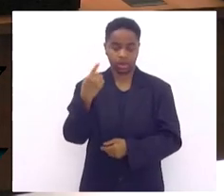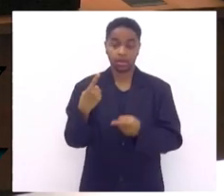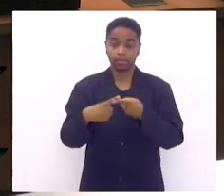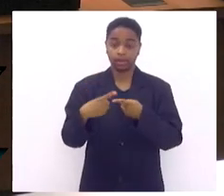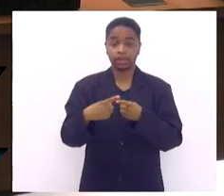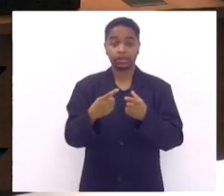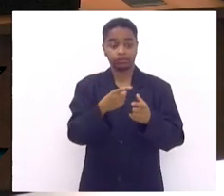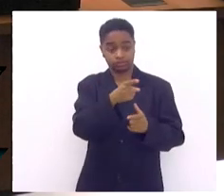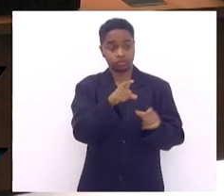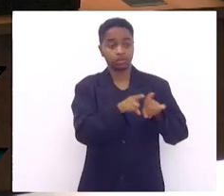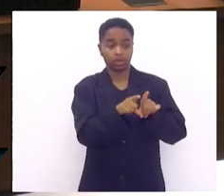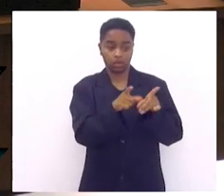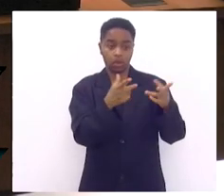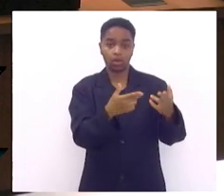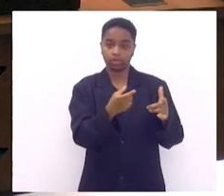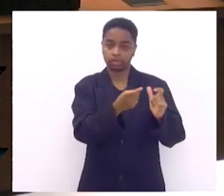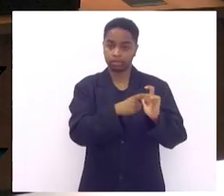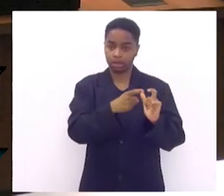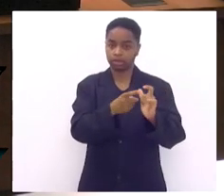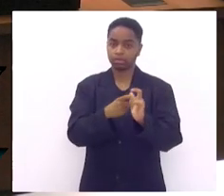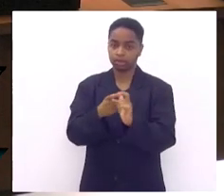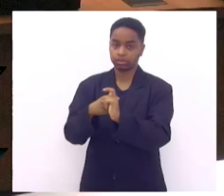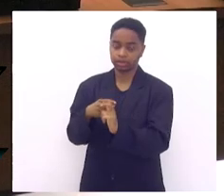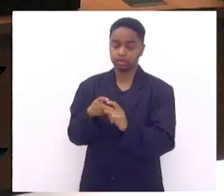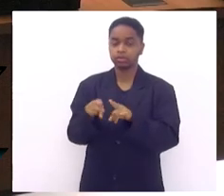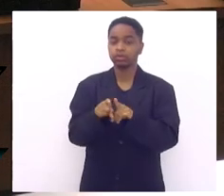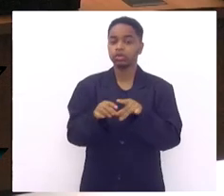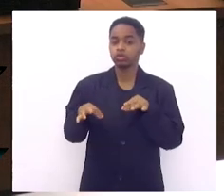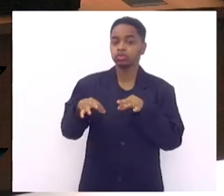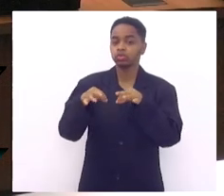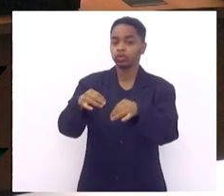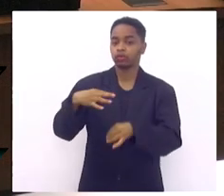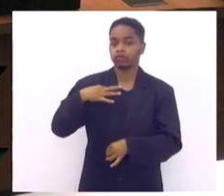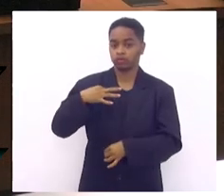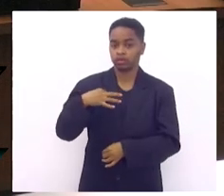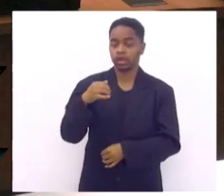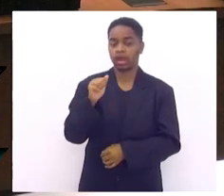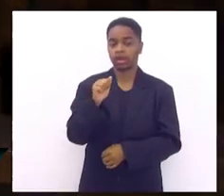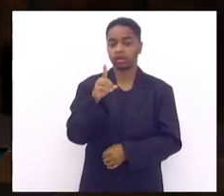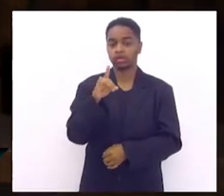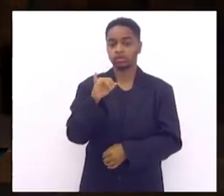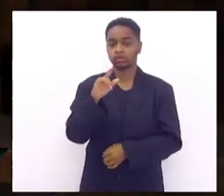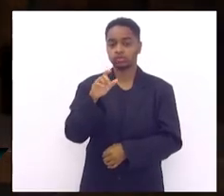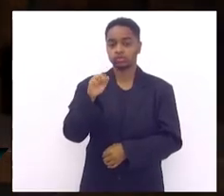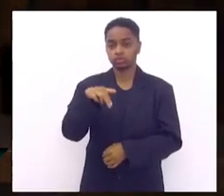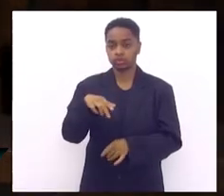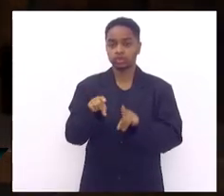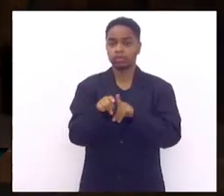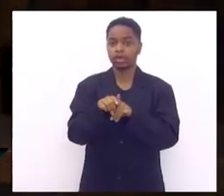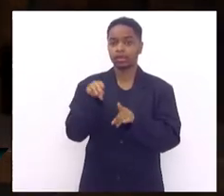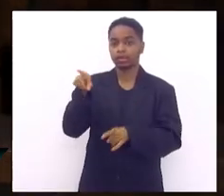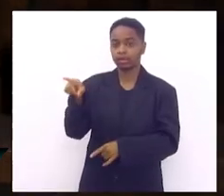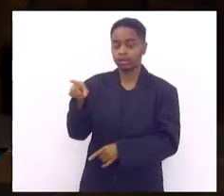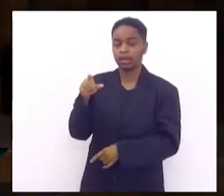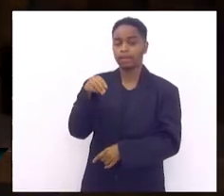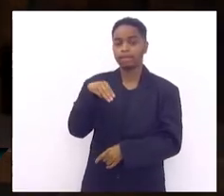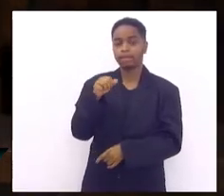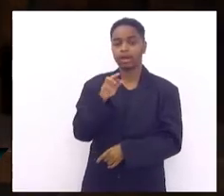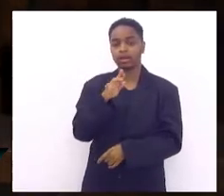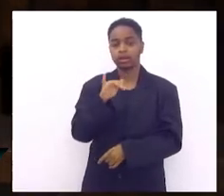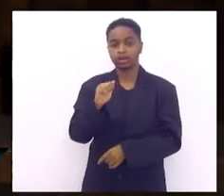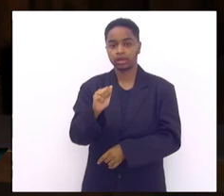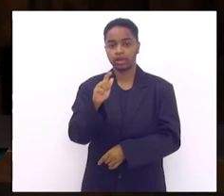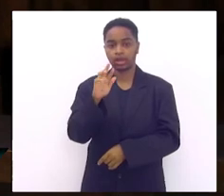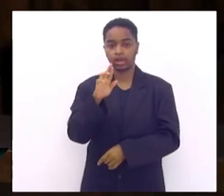depende e todos os voluntários doutora Dilson Maris voluntária doutora Maria Regina tantos outros que